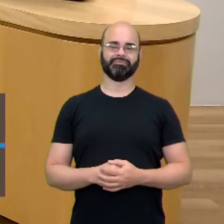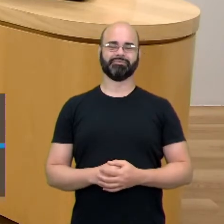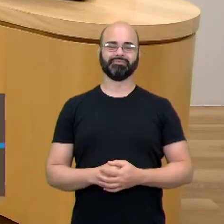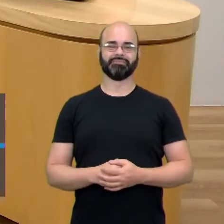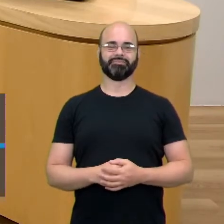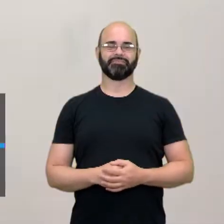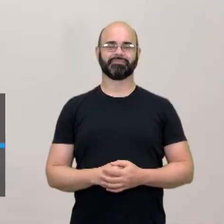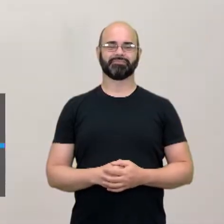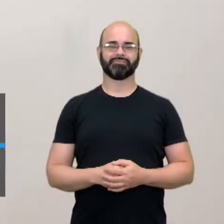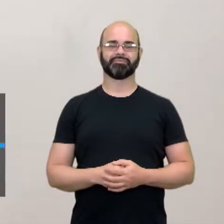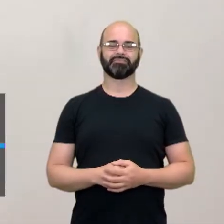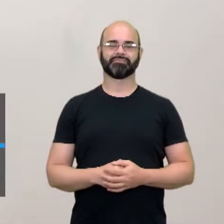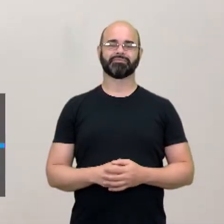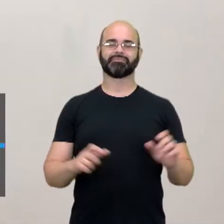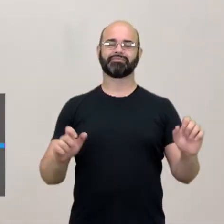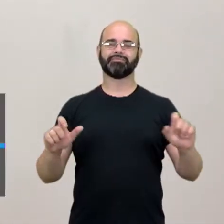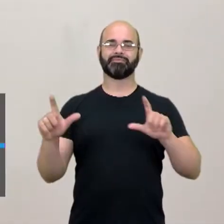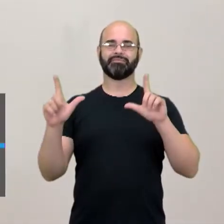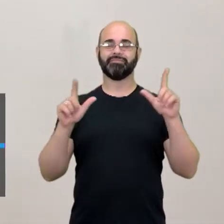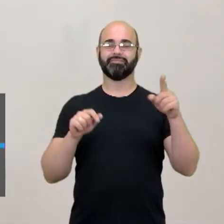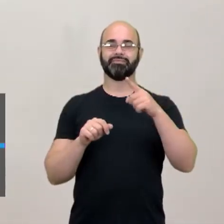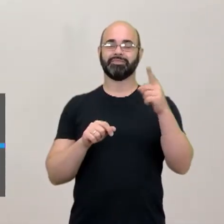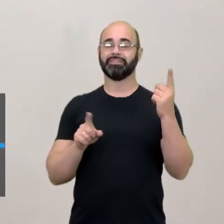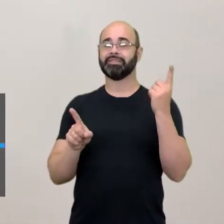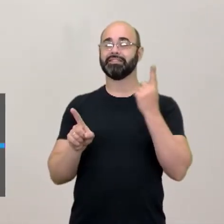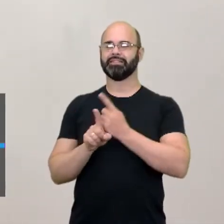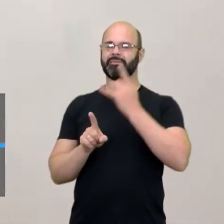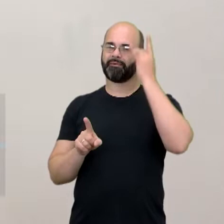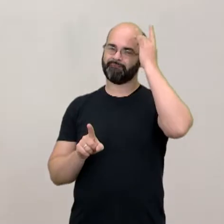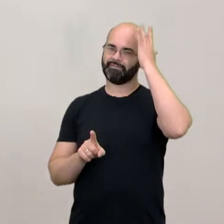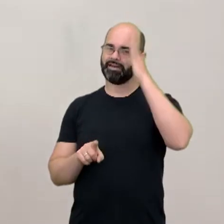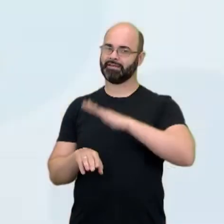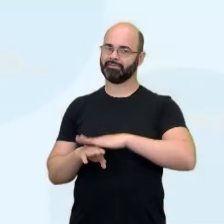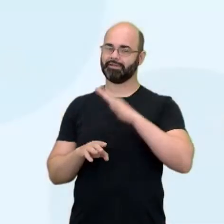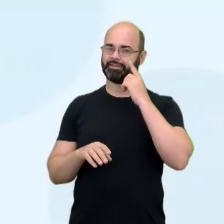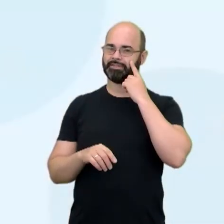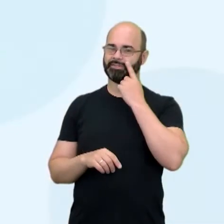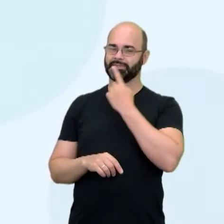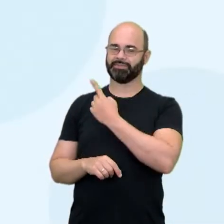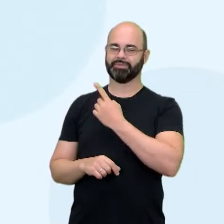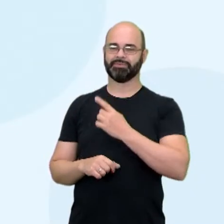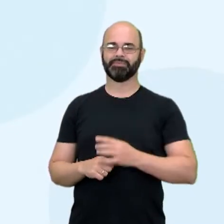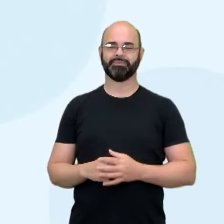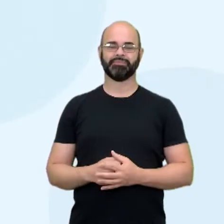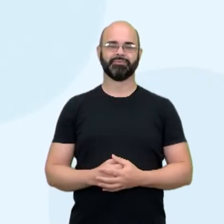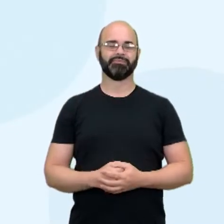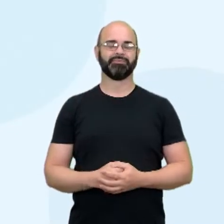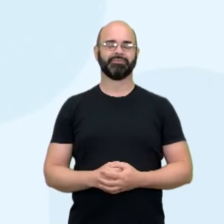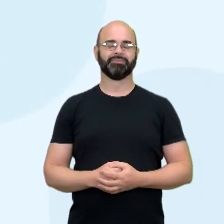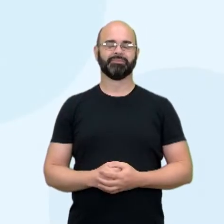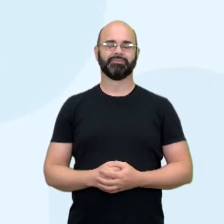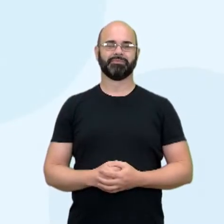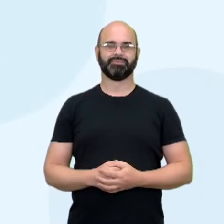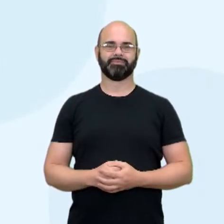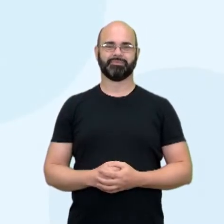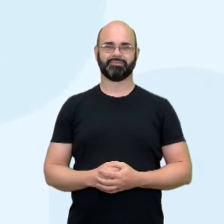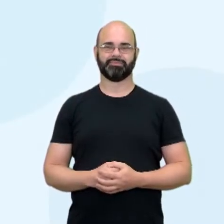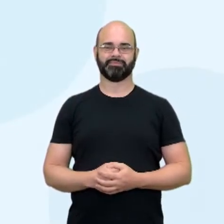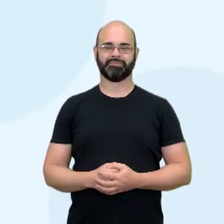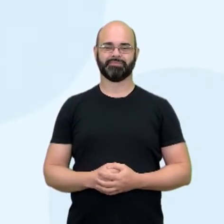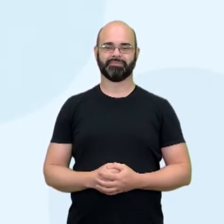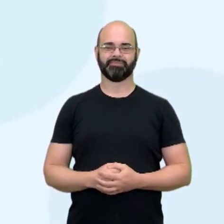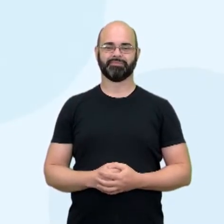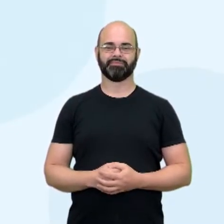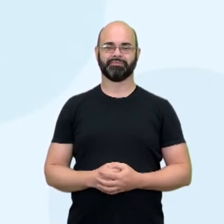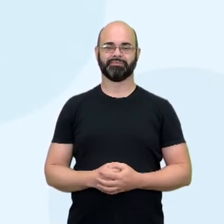olha lá para ficar mais fácil para localizar para o aluno. Bota no LED, bota no LED. A gente está falando do